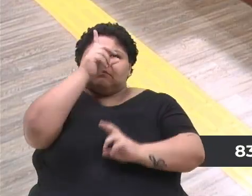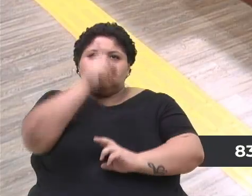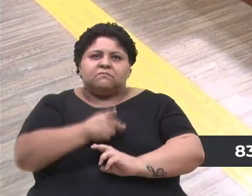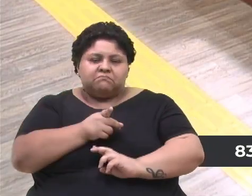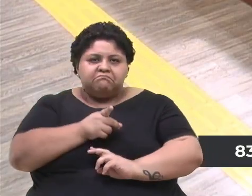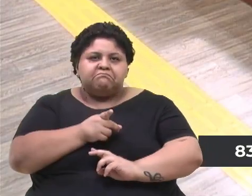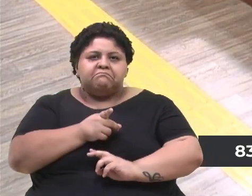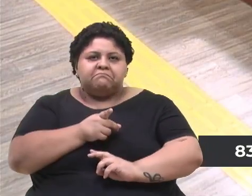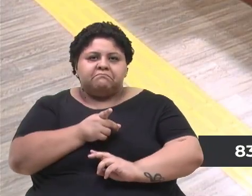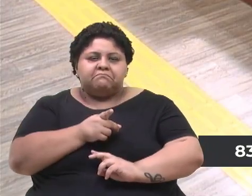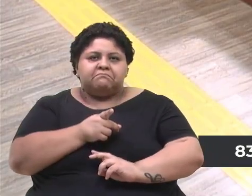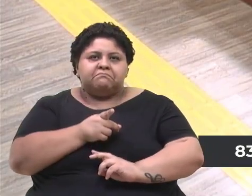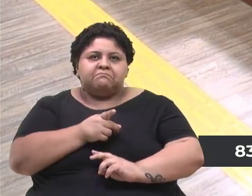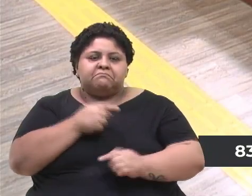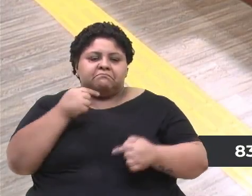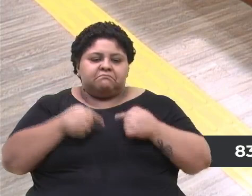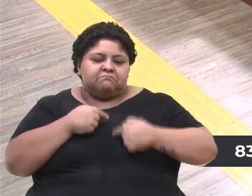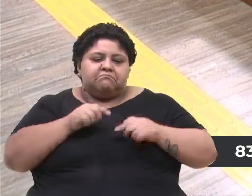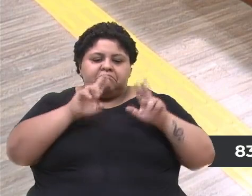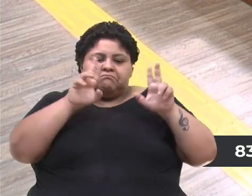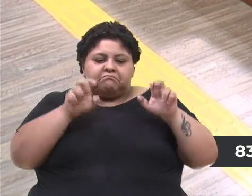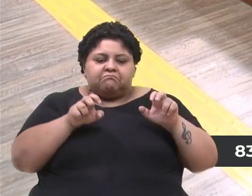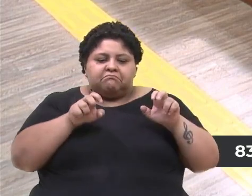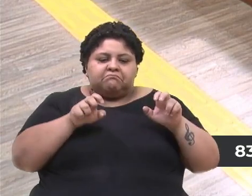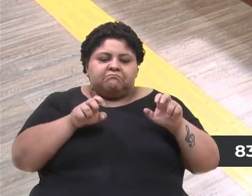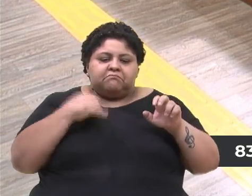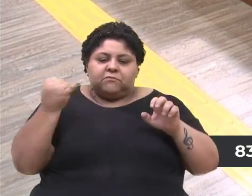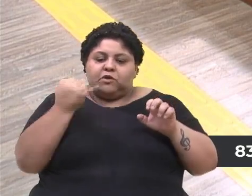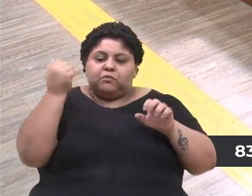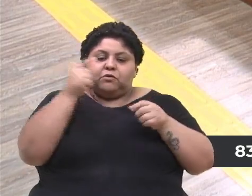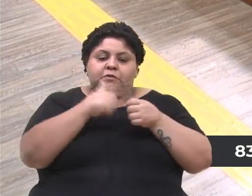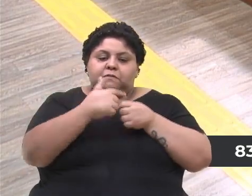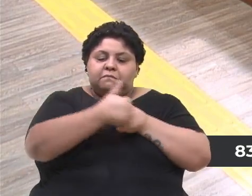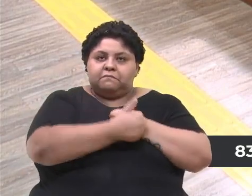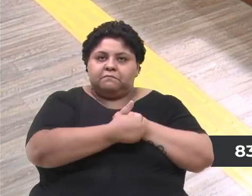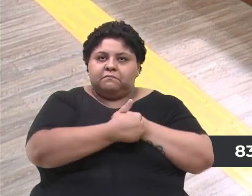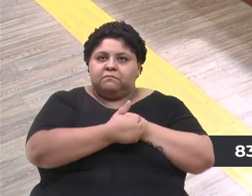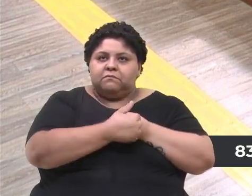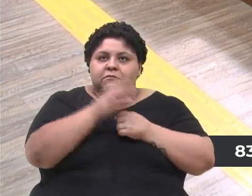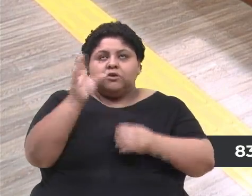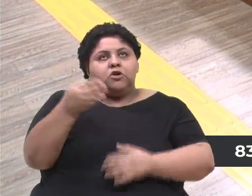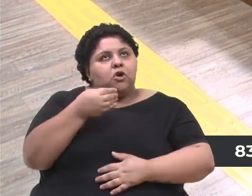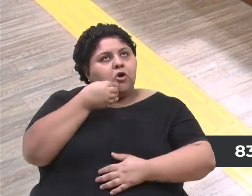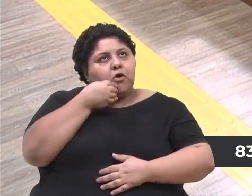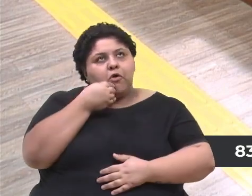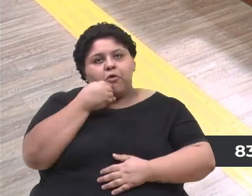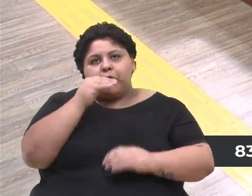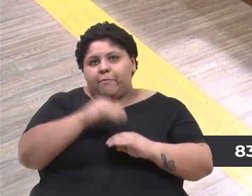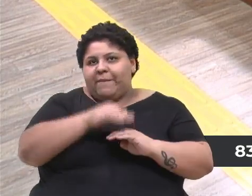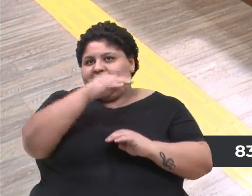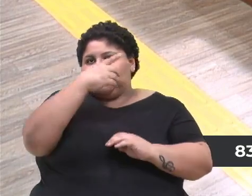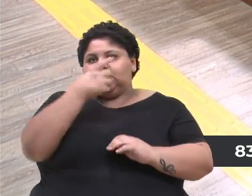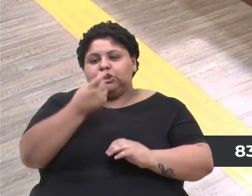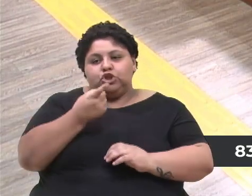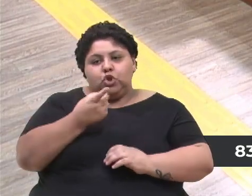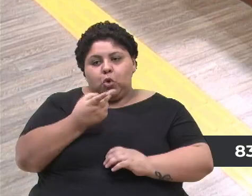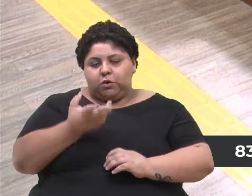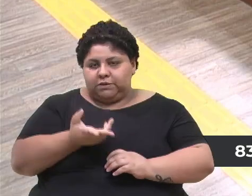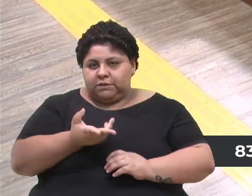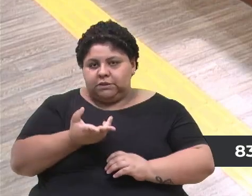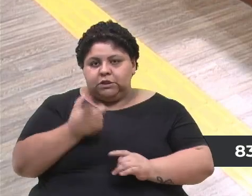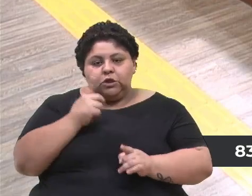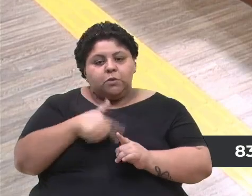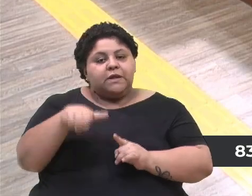discutindo temas de grande relevância para a cidade. E, certamente, ficaríamos mais 12, porque essa é a nossa função.